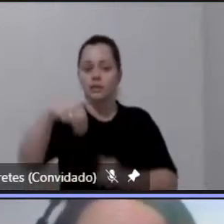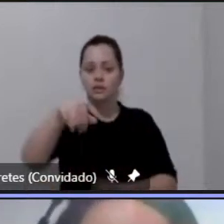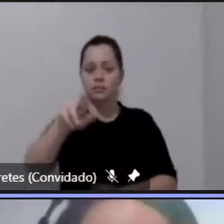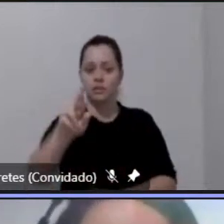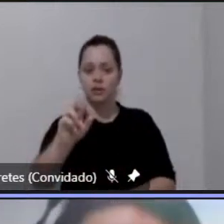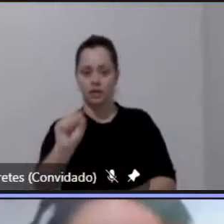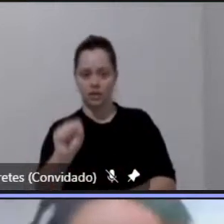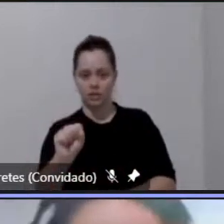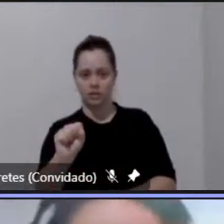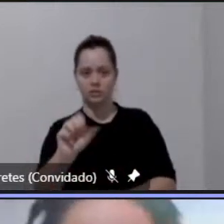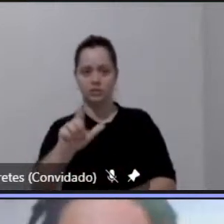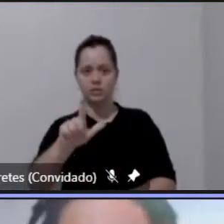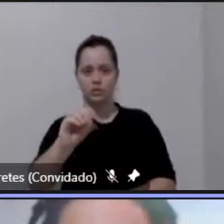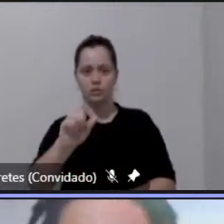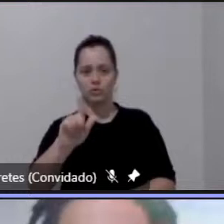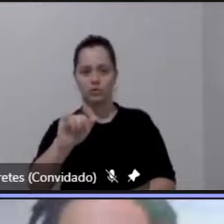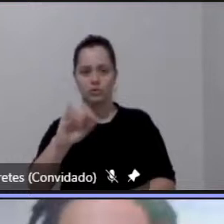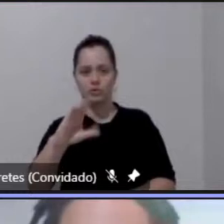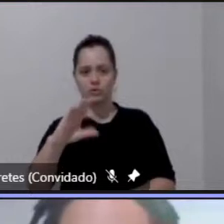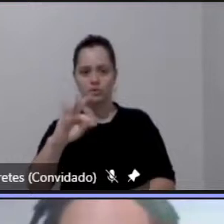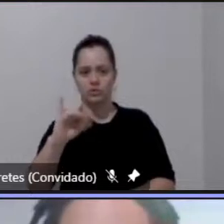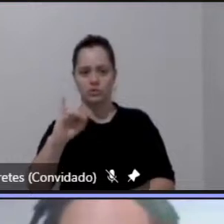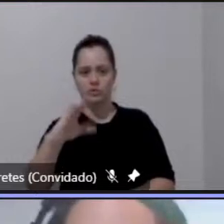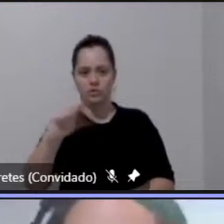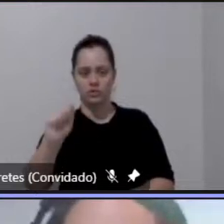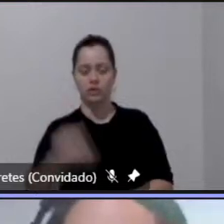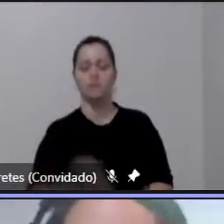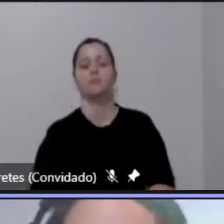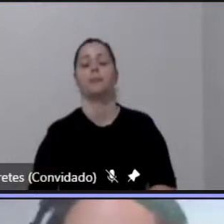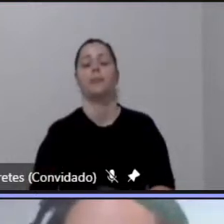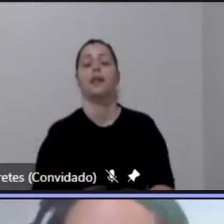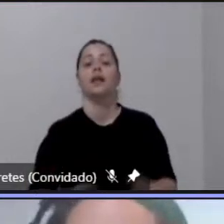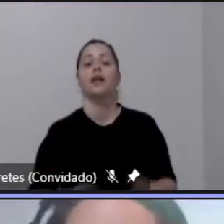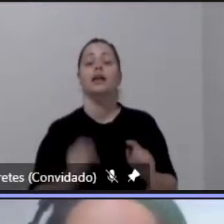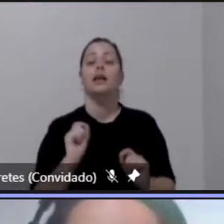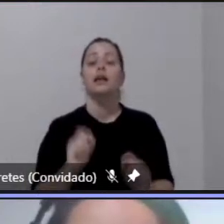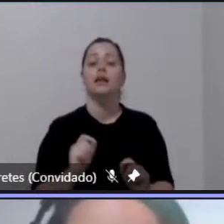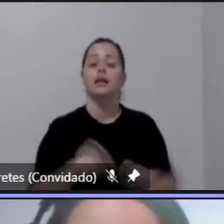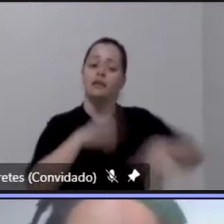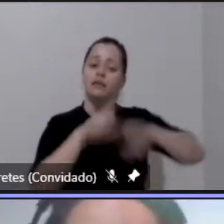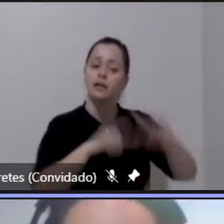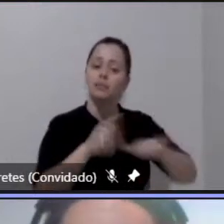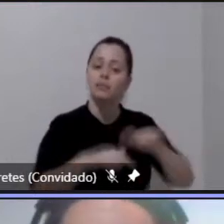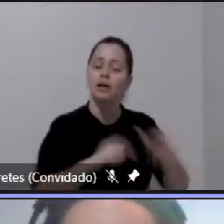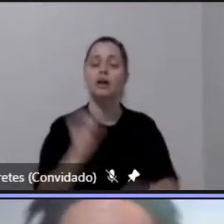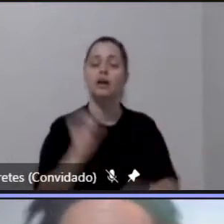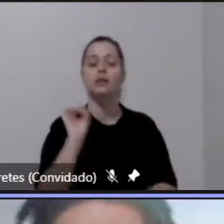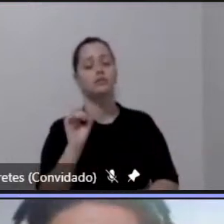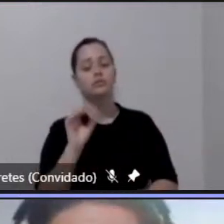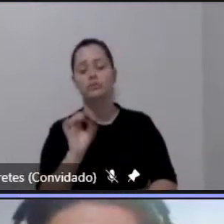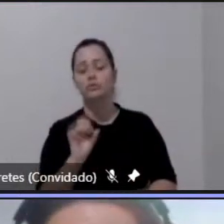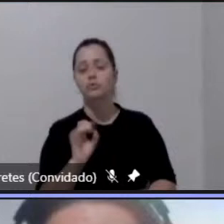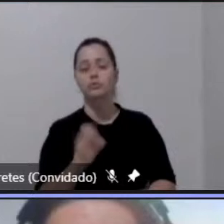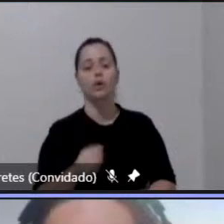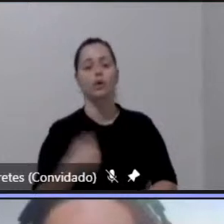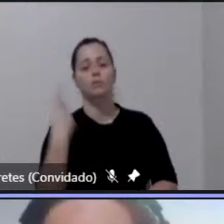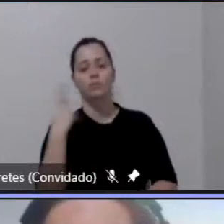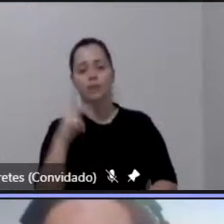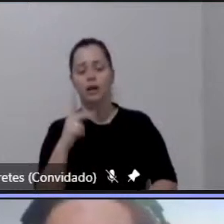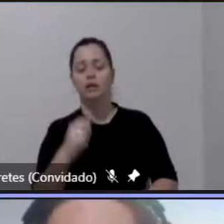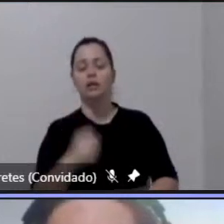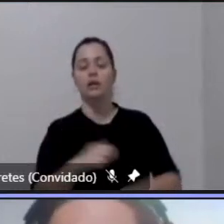MRS logística e voltado exclusivamente para o transporte de cargas